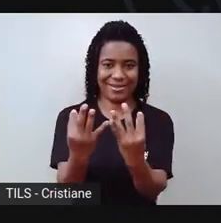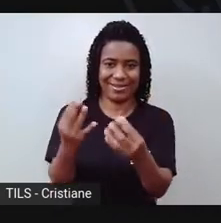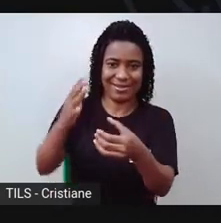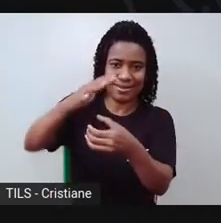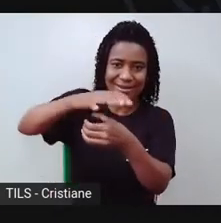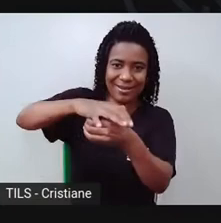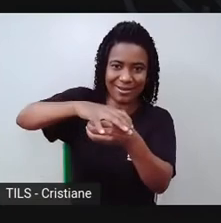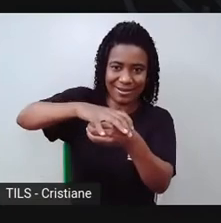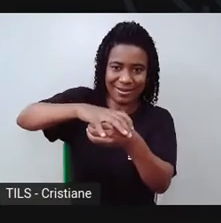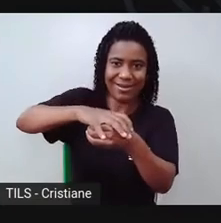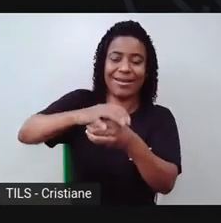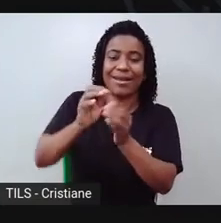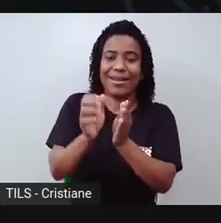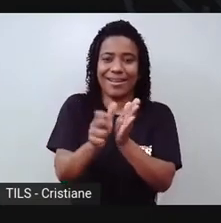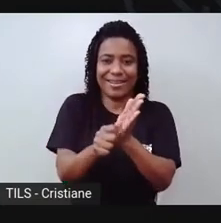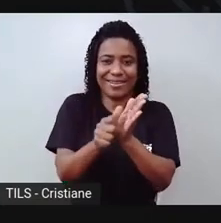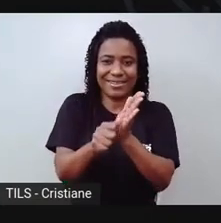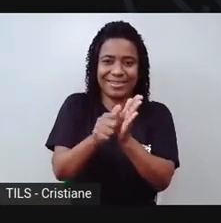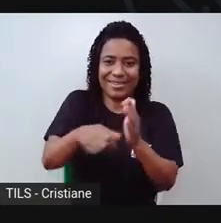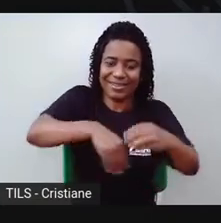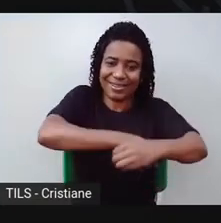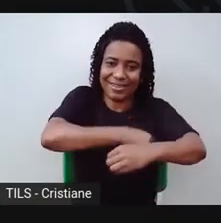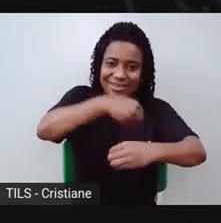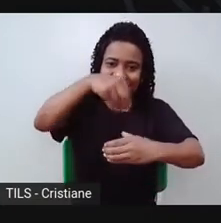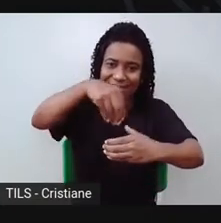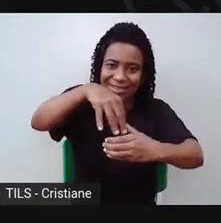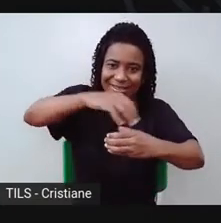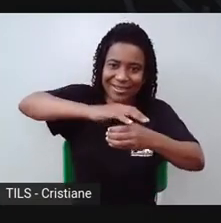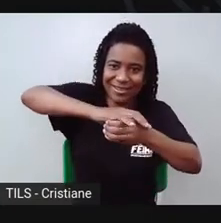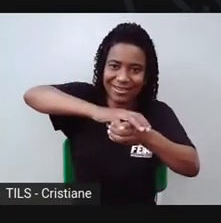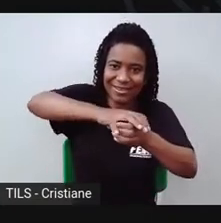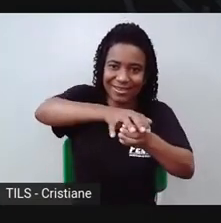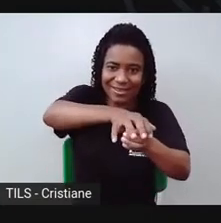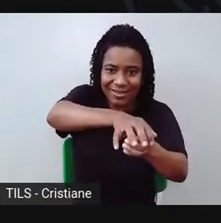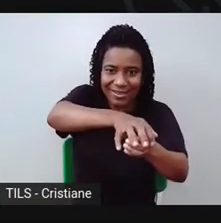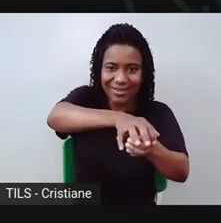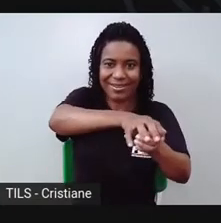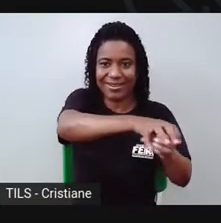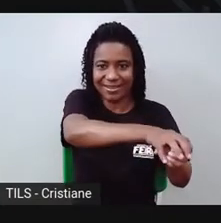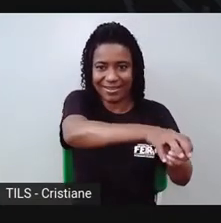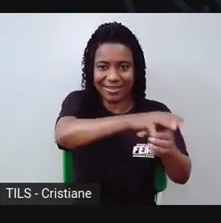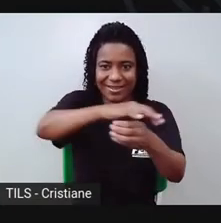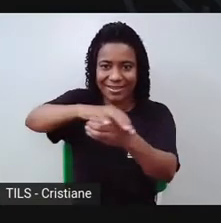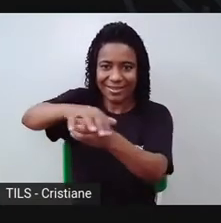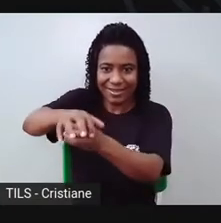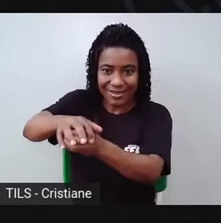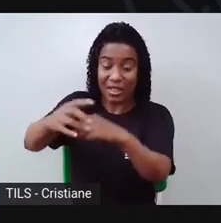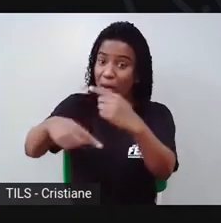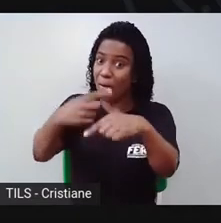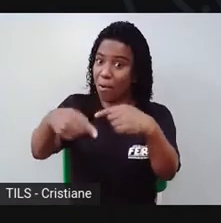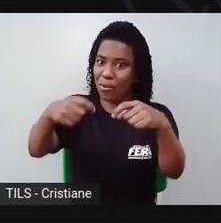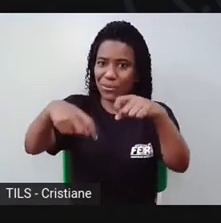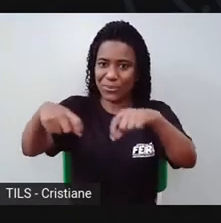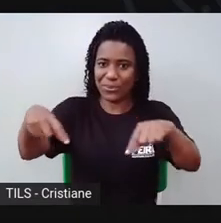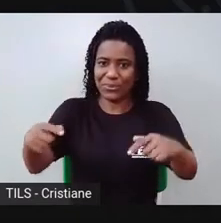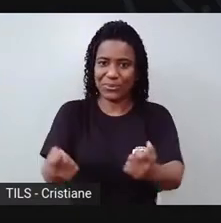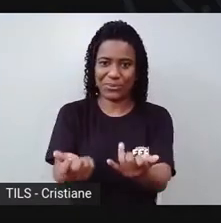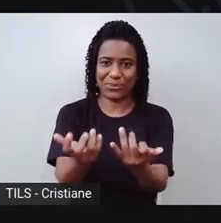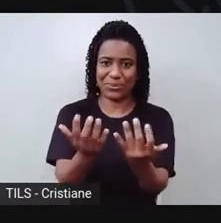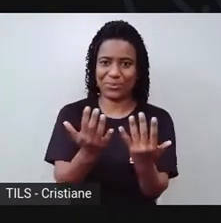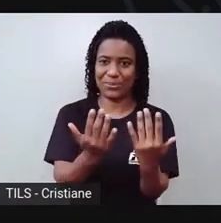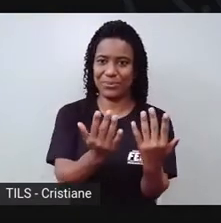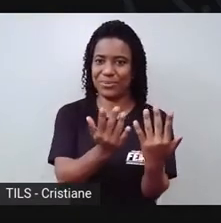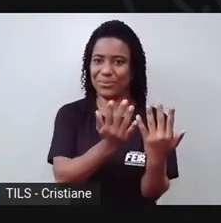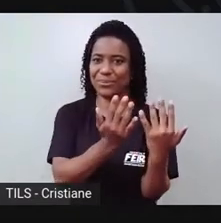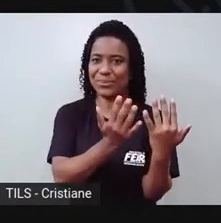precisava. Com o passar do tempo, o homem